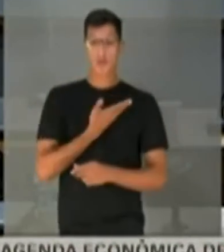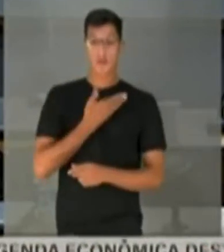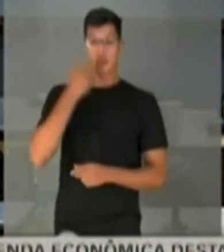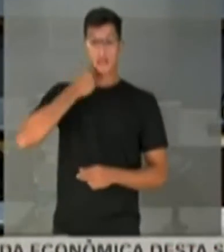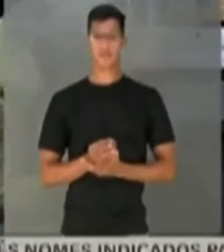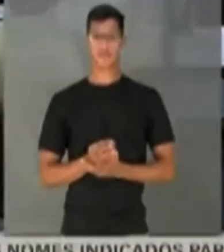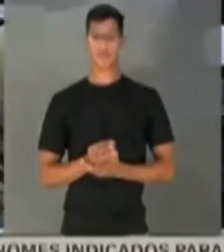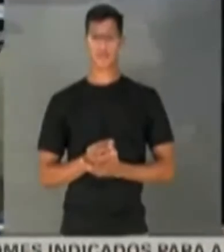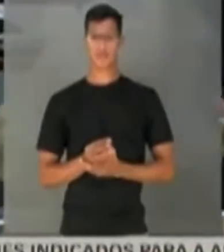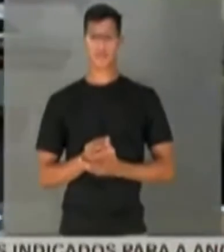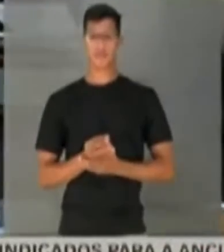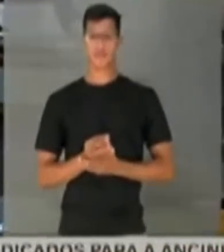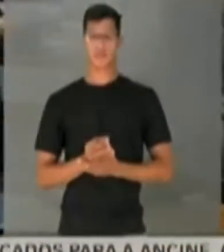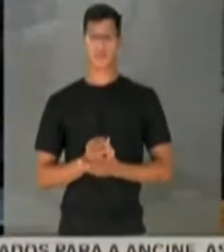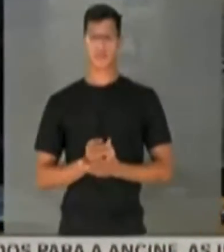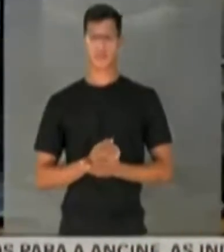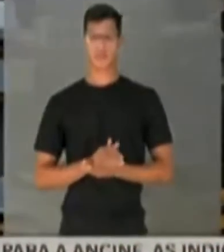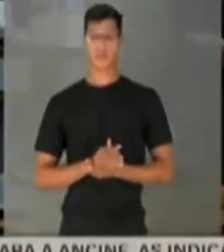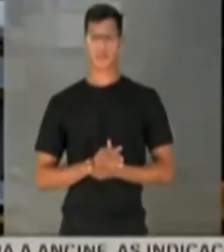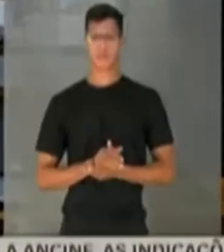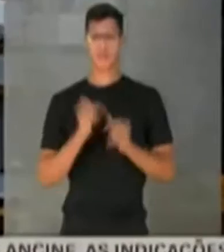senadores. Pode acabar.